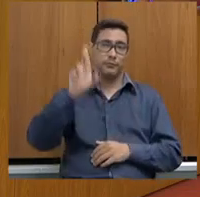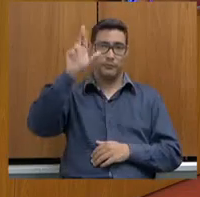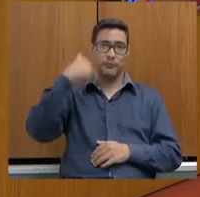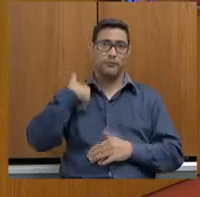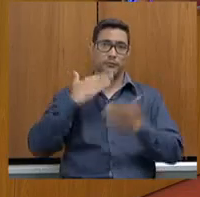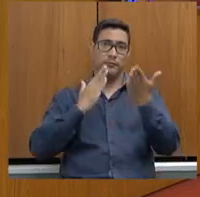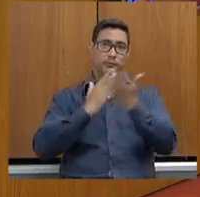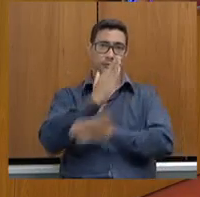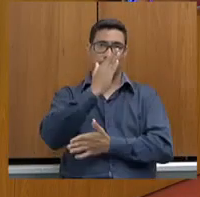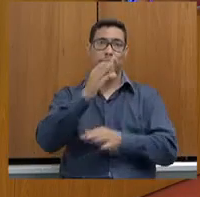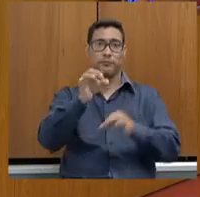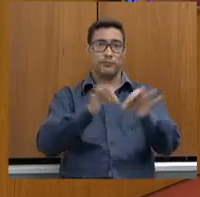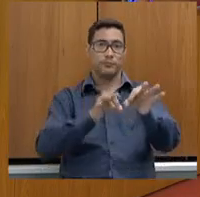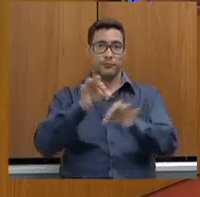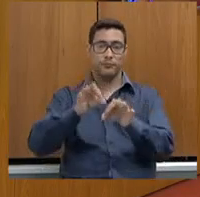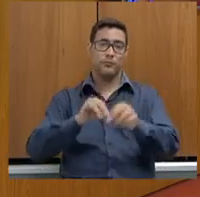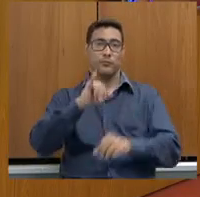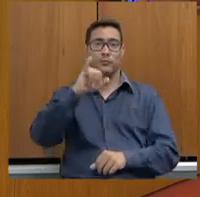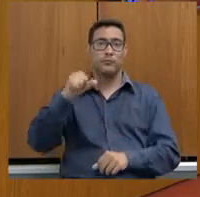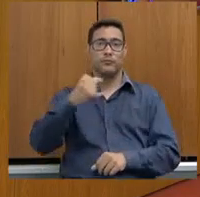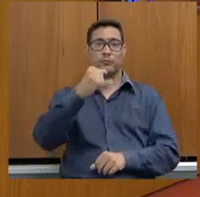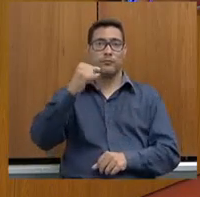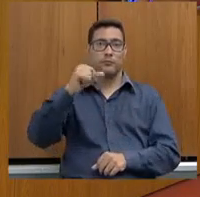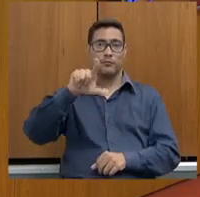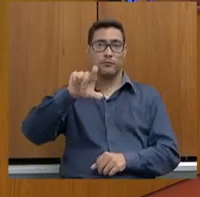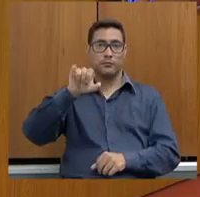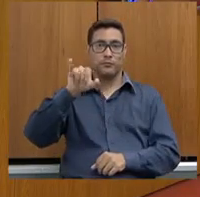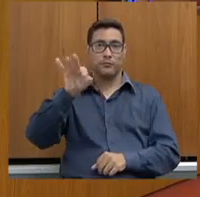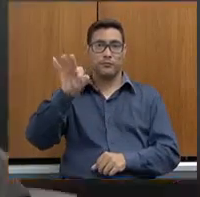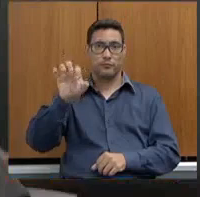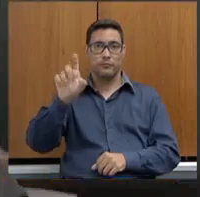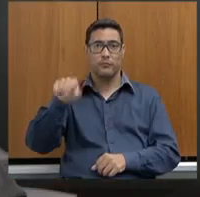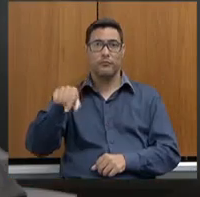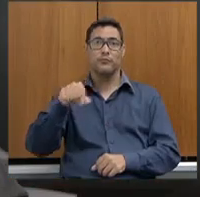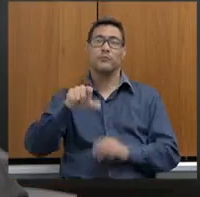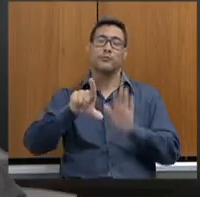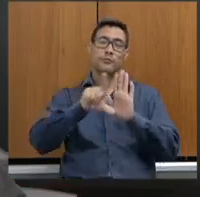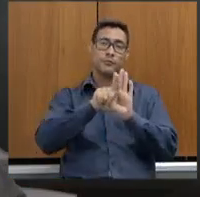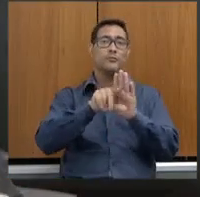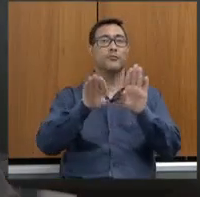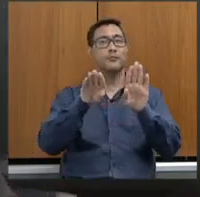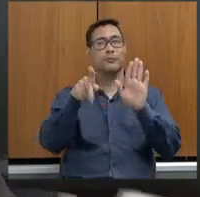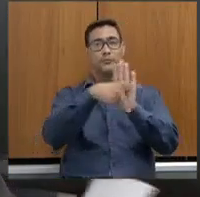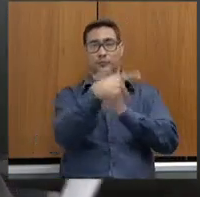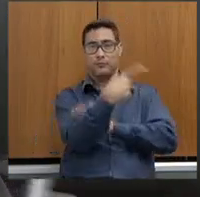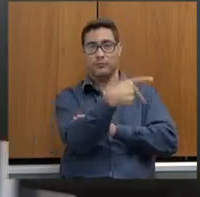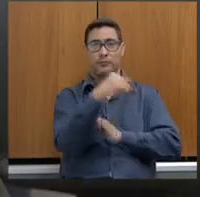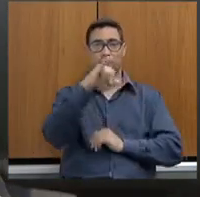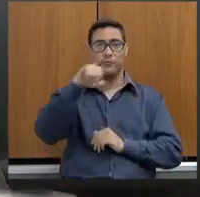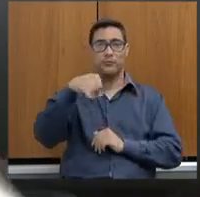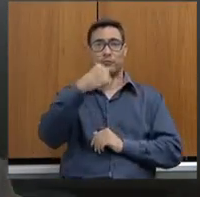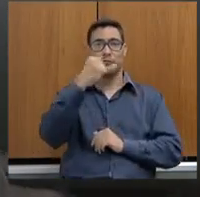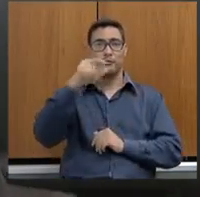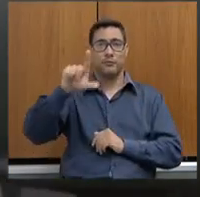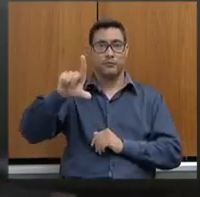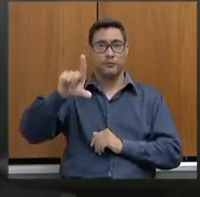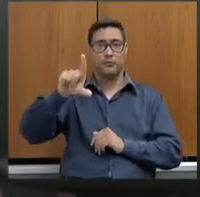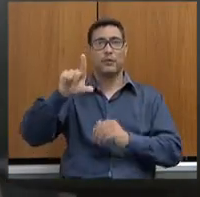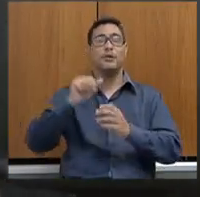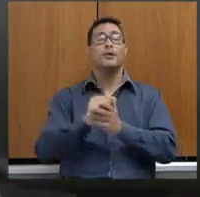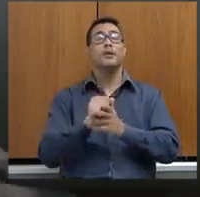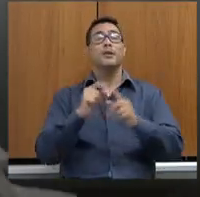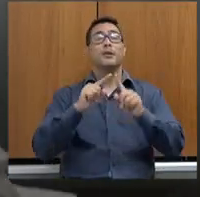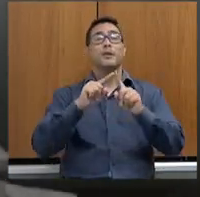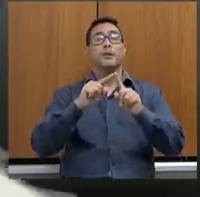deputado João Leite, num segundo momento, também de uma lei de autoria do deputado João Leite, e que ela... Podemos encaminhar